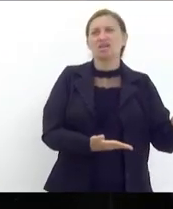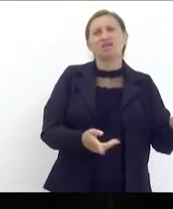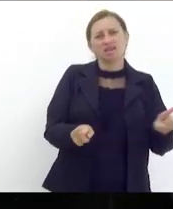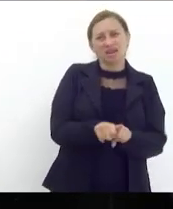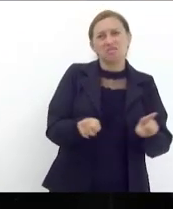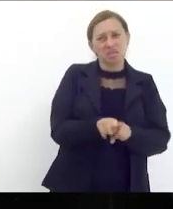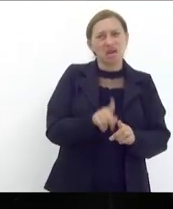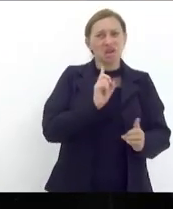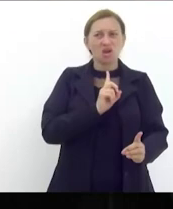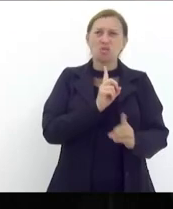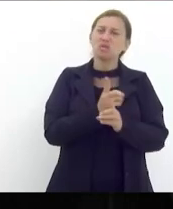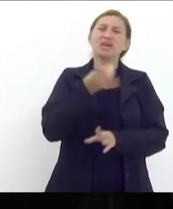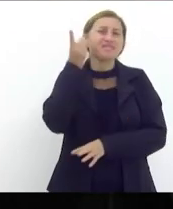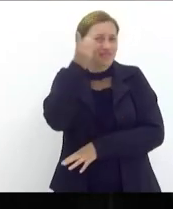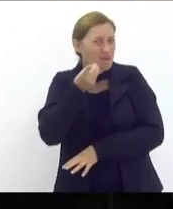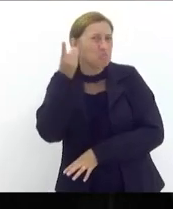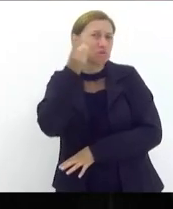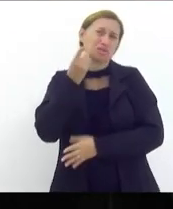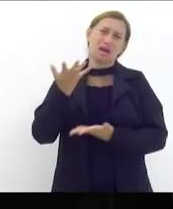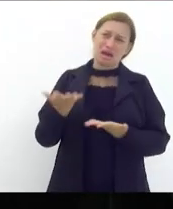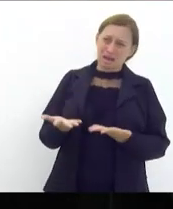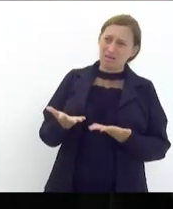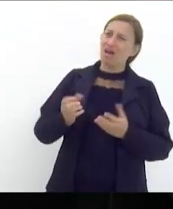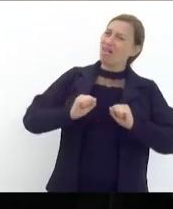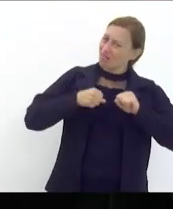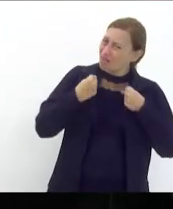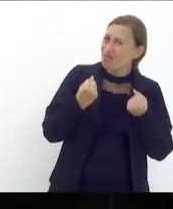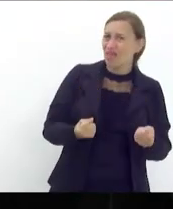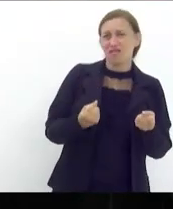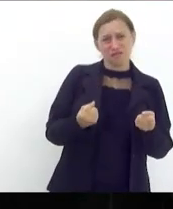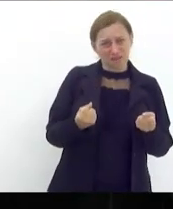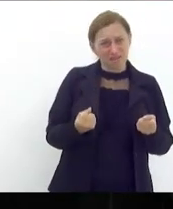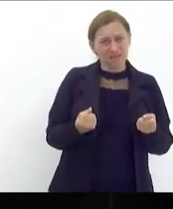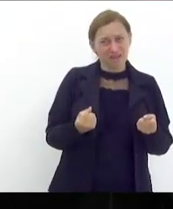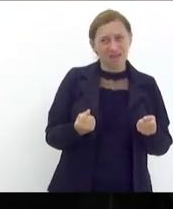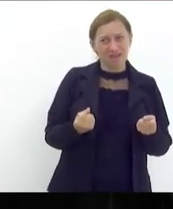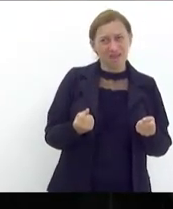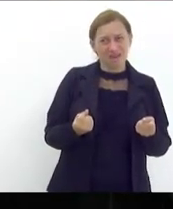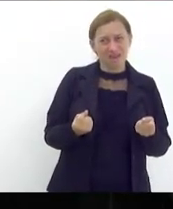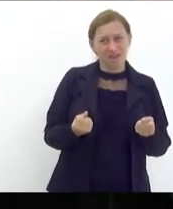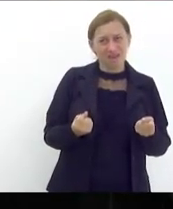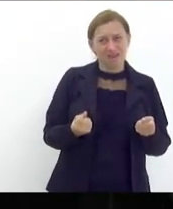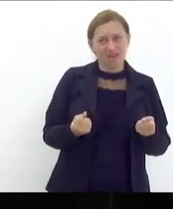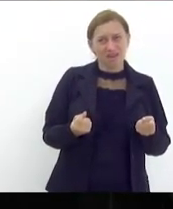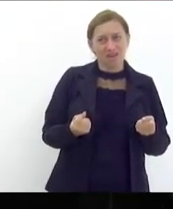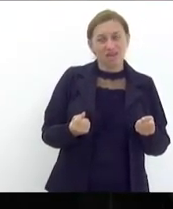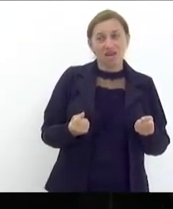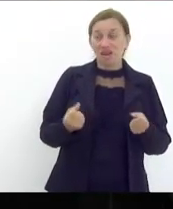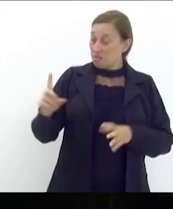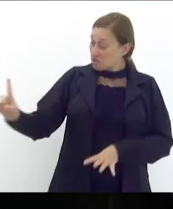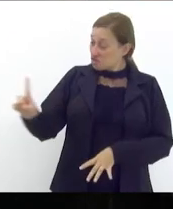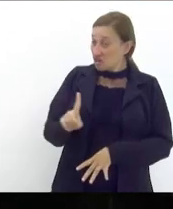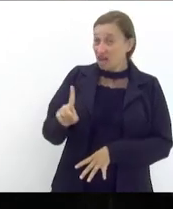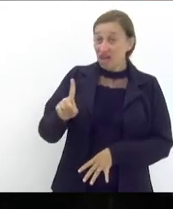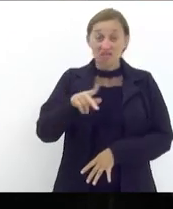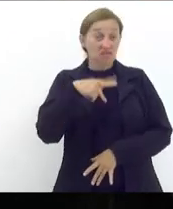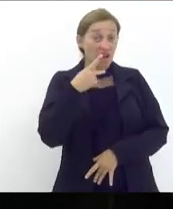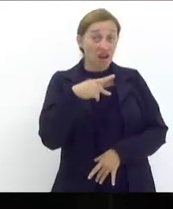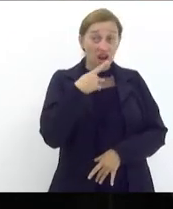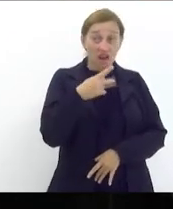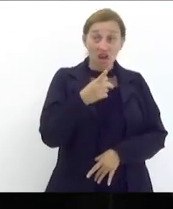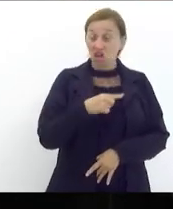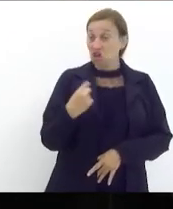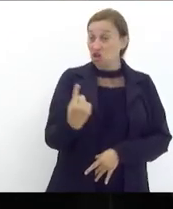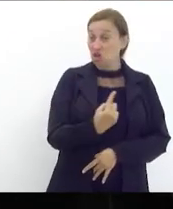encontrar deputados pra defender uma coisa dessa ainda pra chegar aqui e dizer que